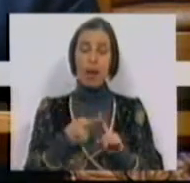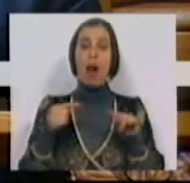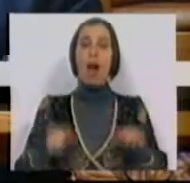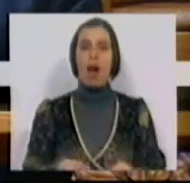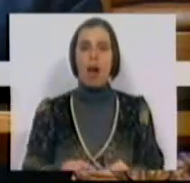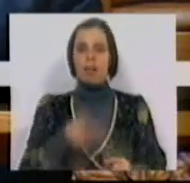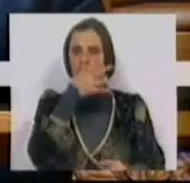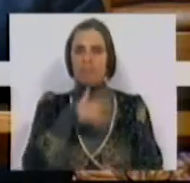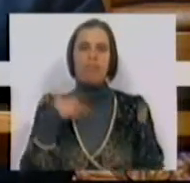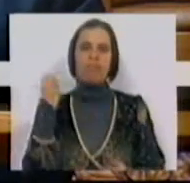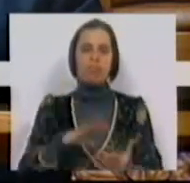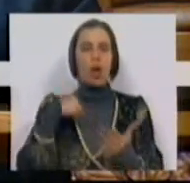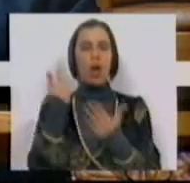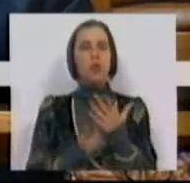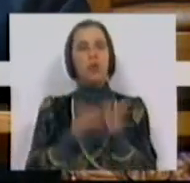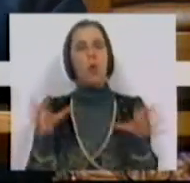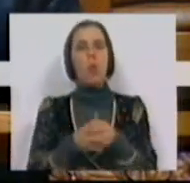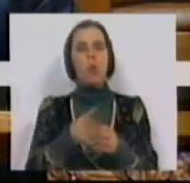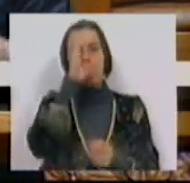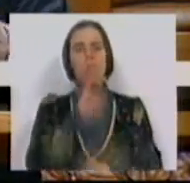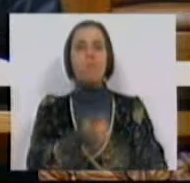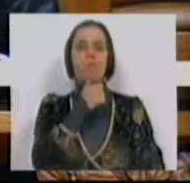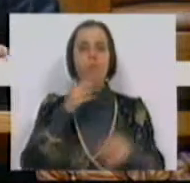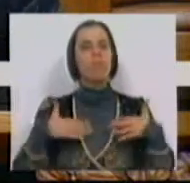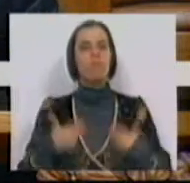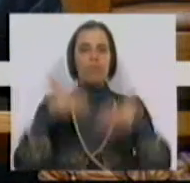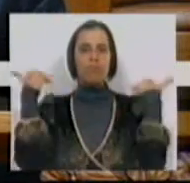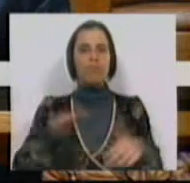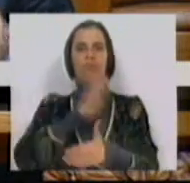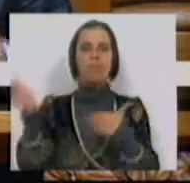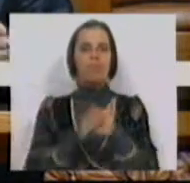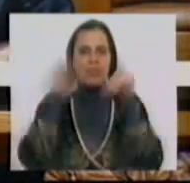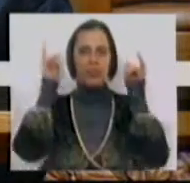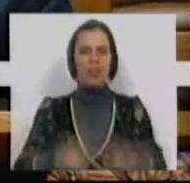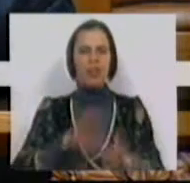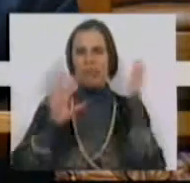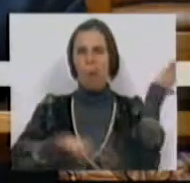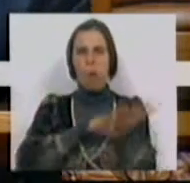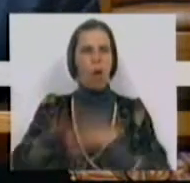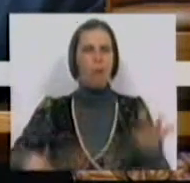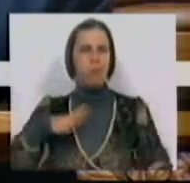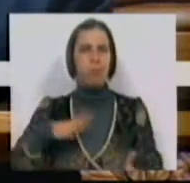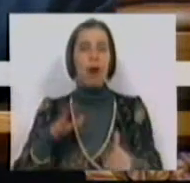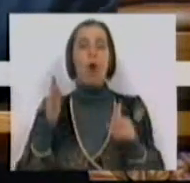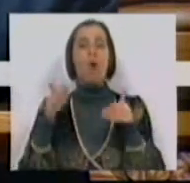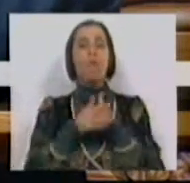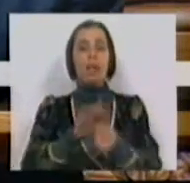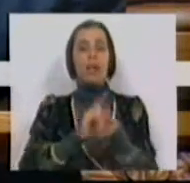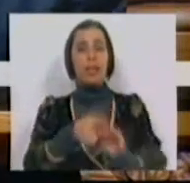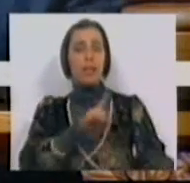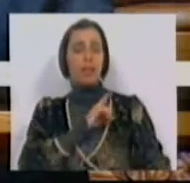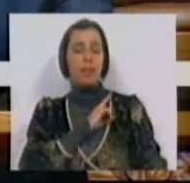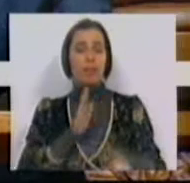com uma alimentável resolução do Conselho de Ministros, foi abandonado e encerrado de forma atabalhoada o processo de reprivatização